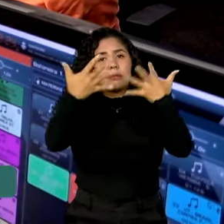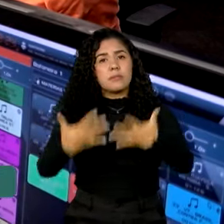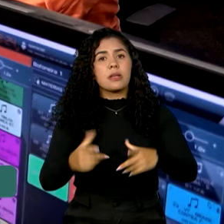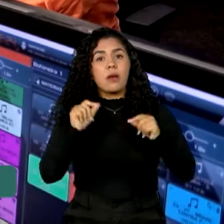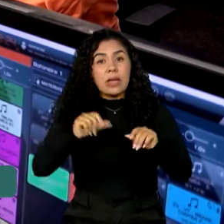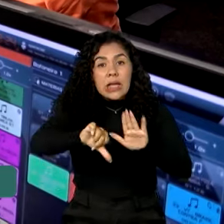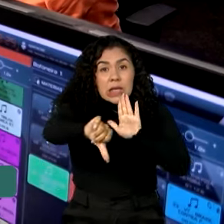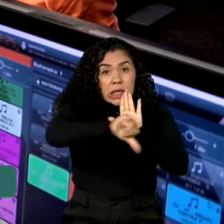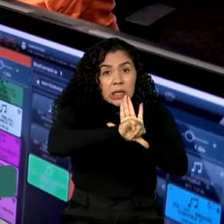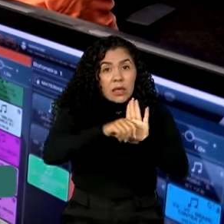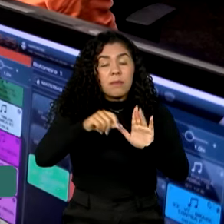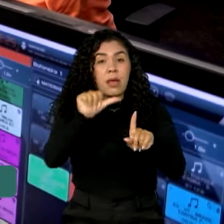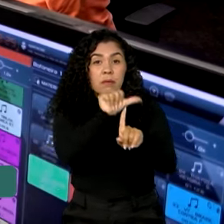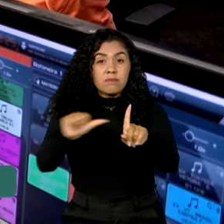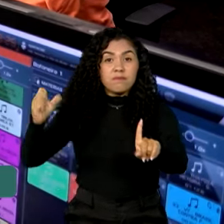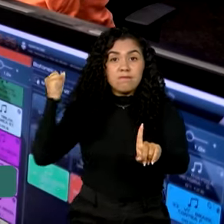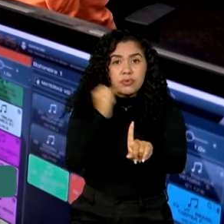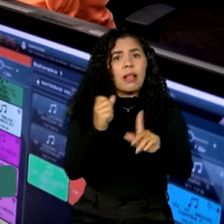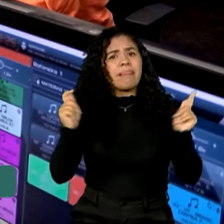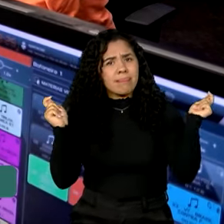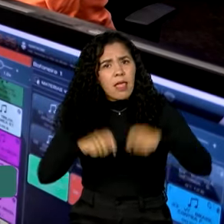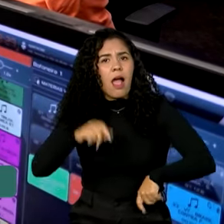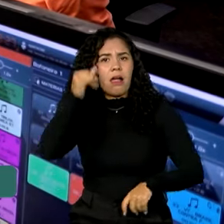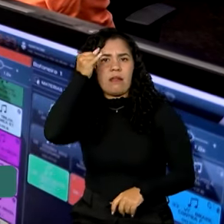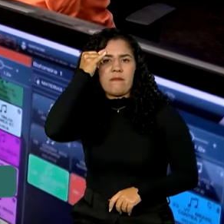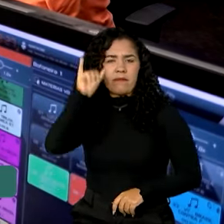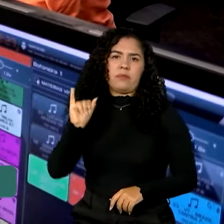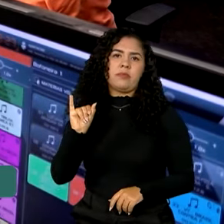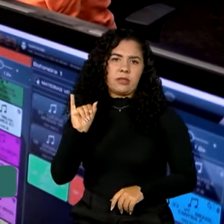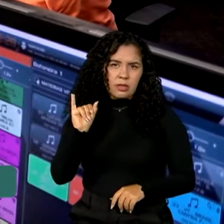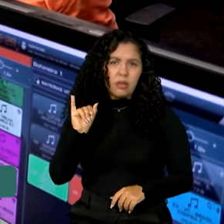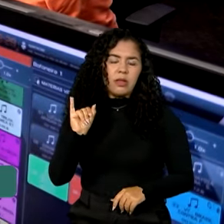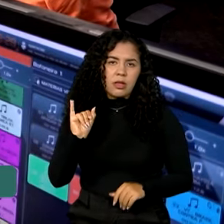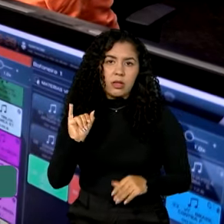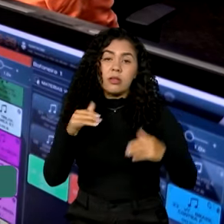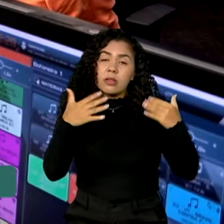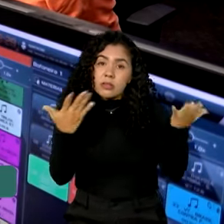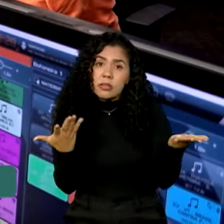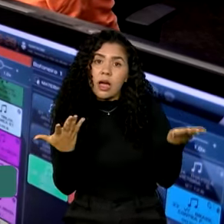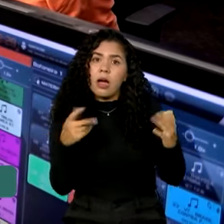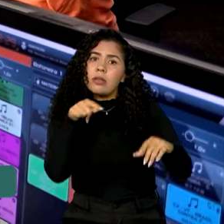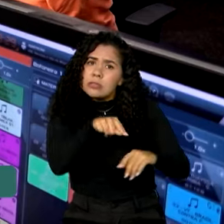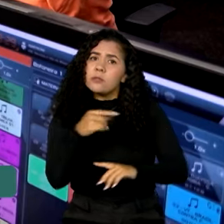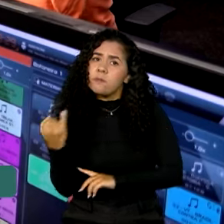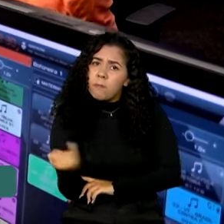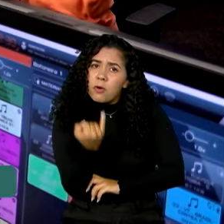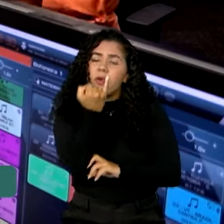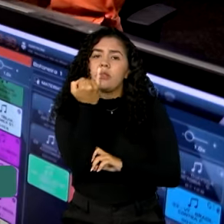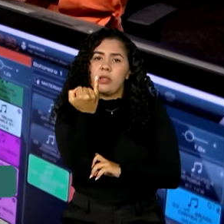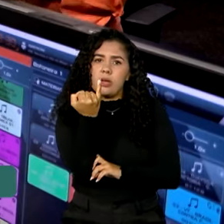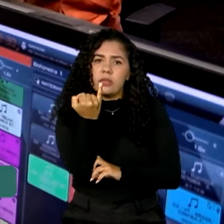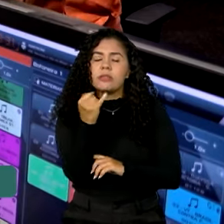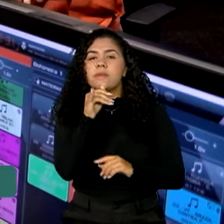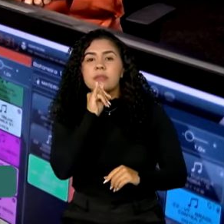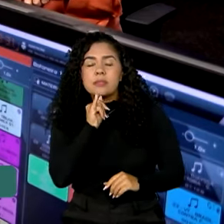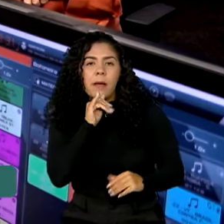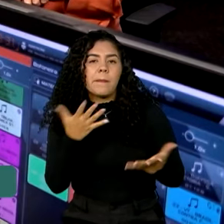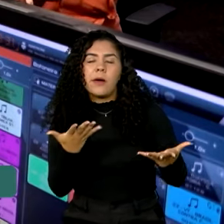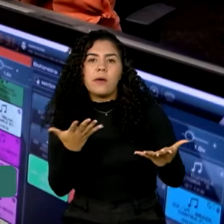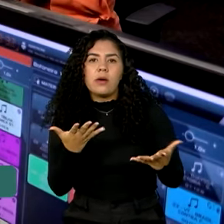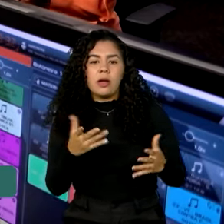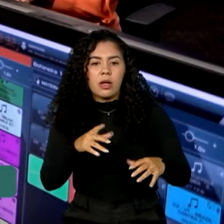feminicídio é um crime evitável. E essa é uma característica importante do crime. Você não